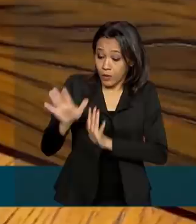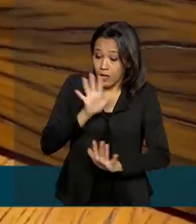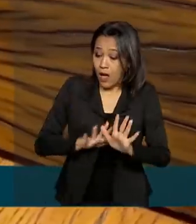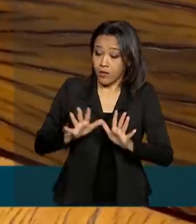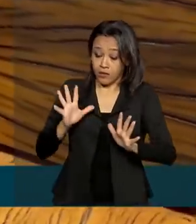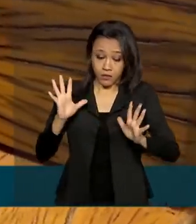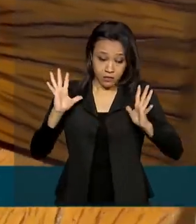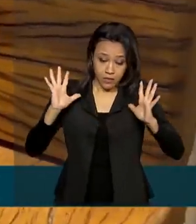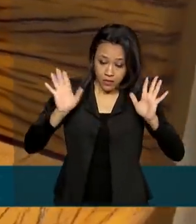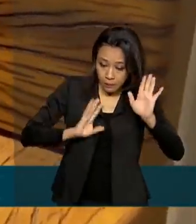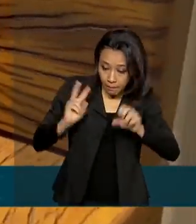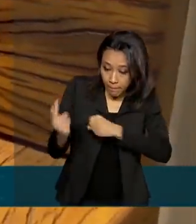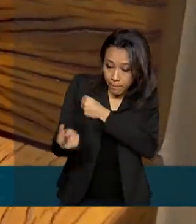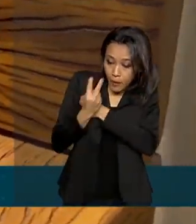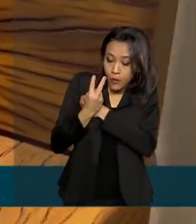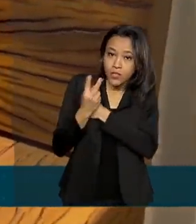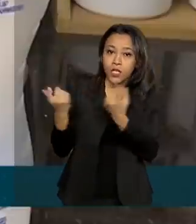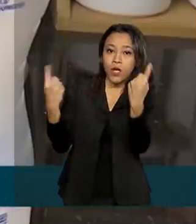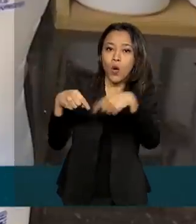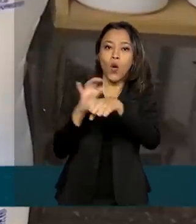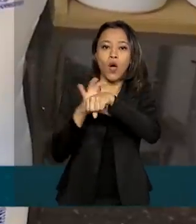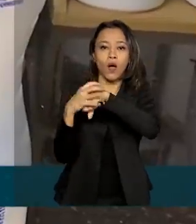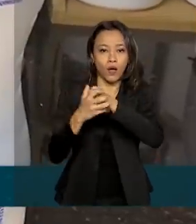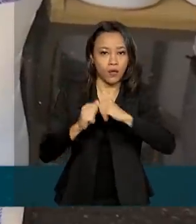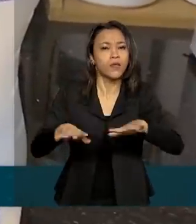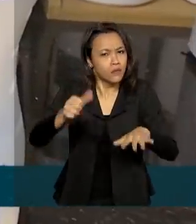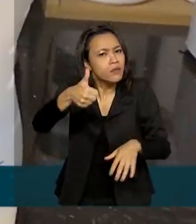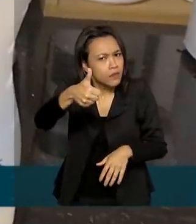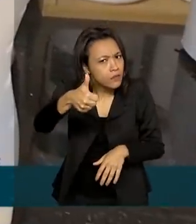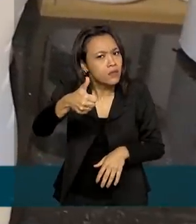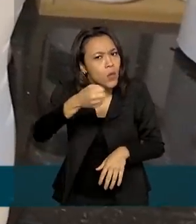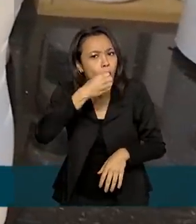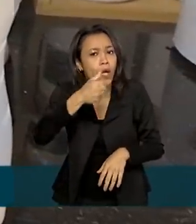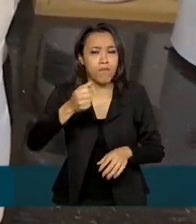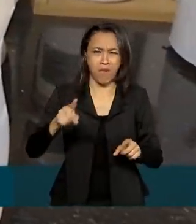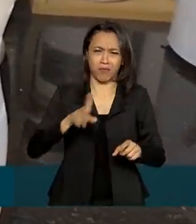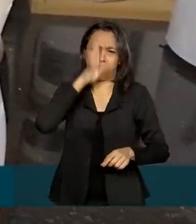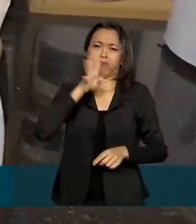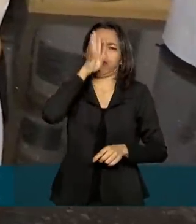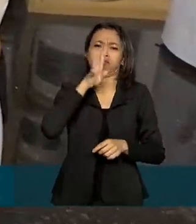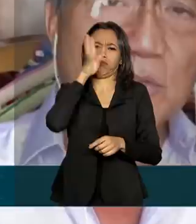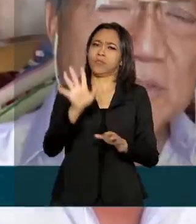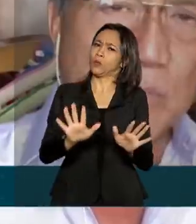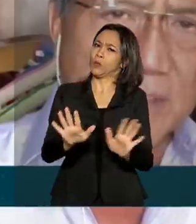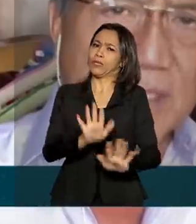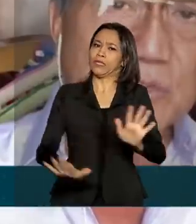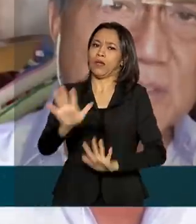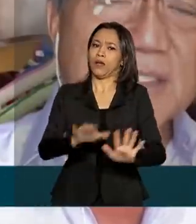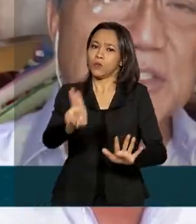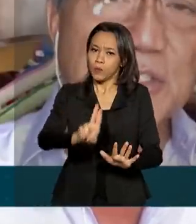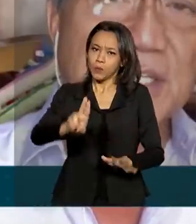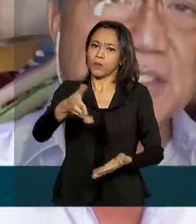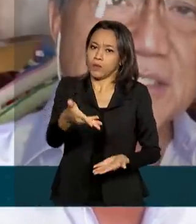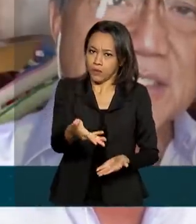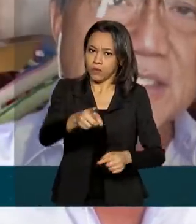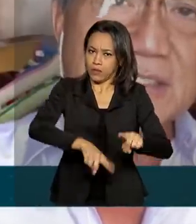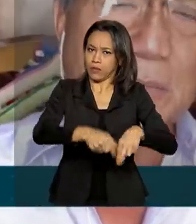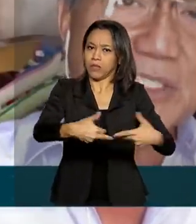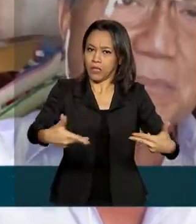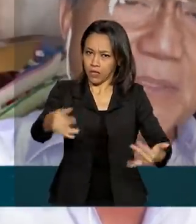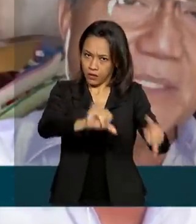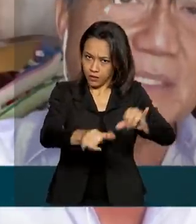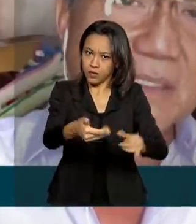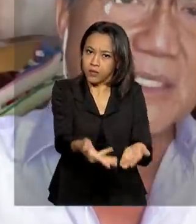coronavírus devem ser tomados, mas sem exagero no uso dessas substâncias. Um sabonete, um detergente,